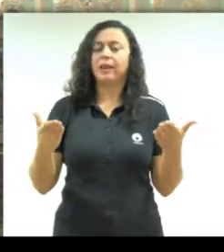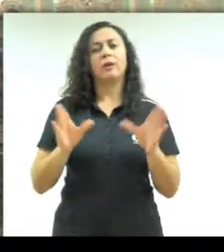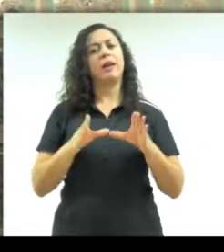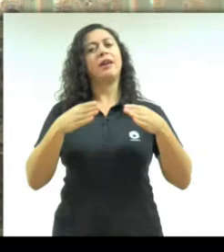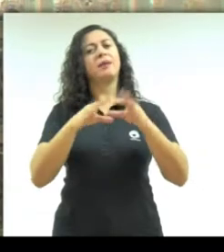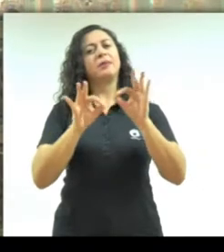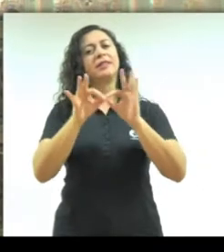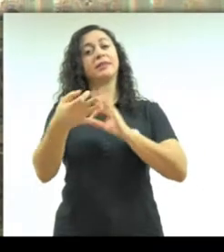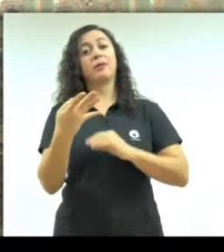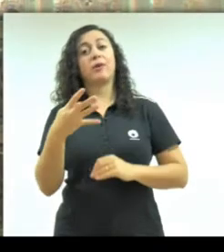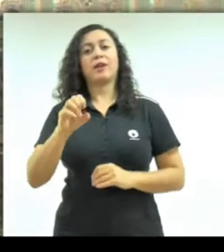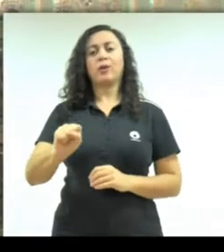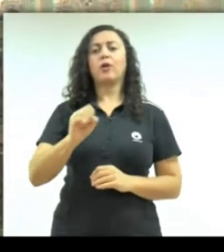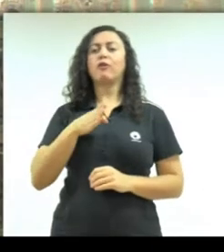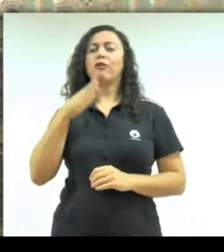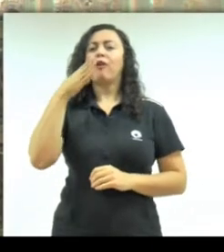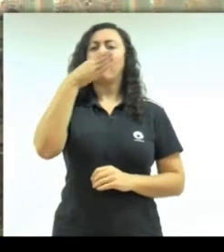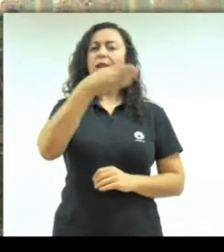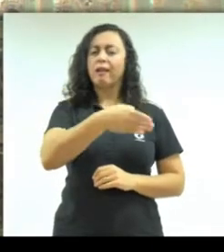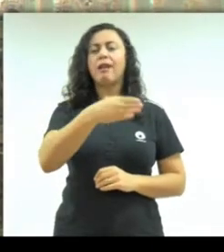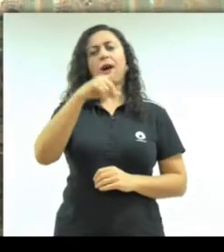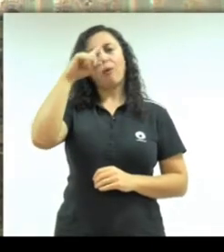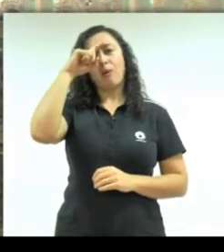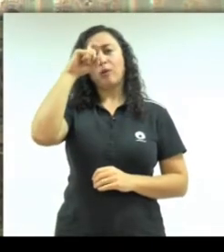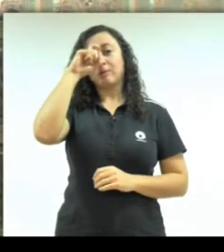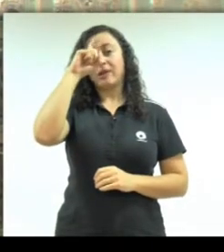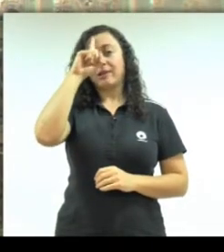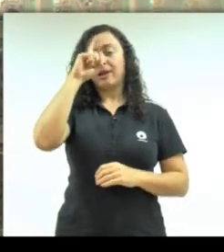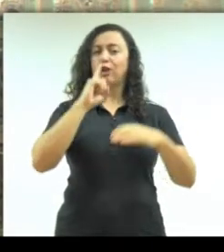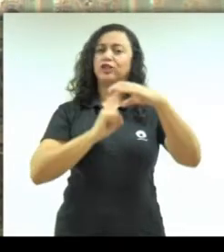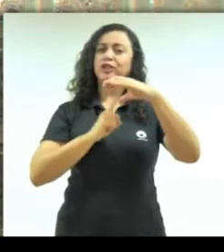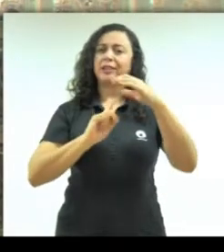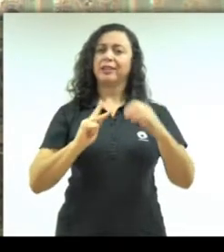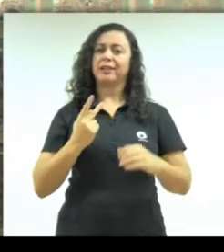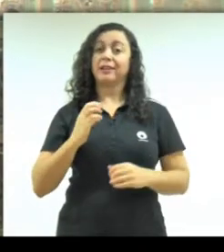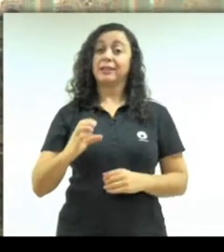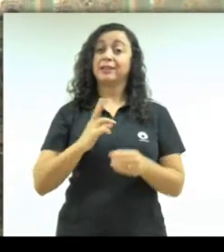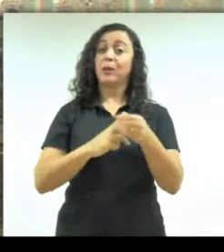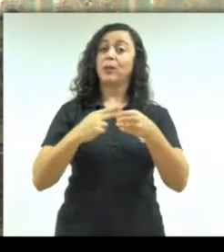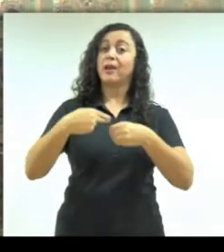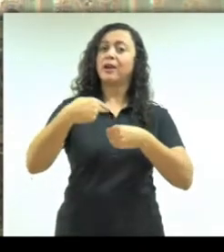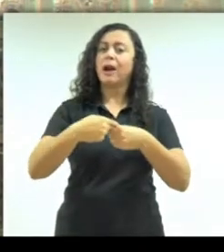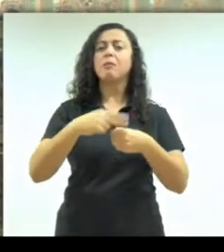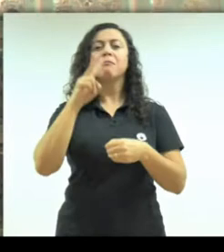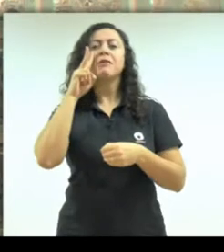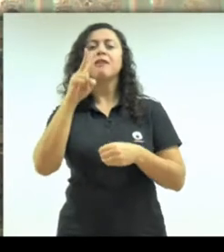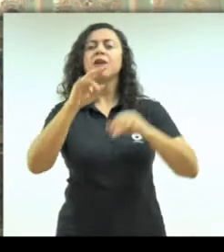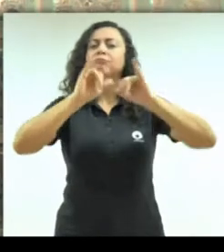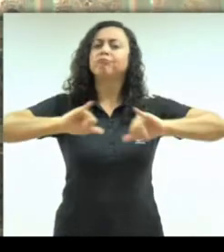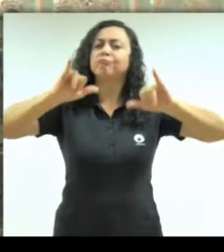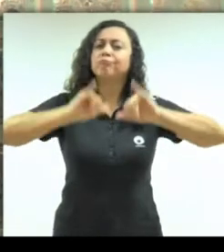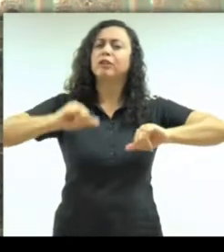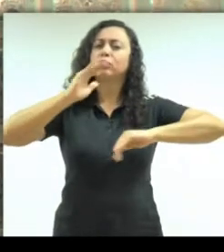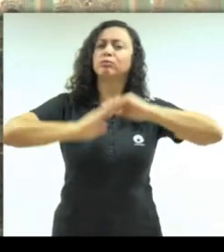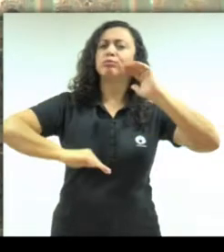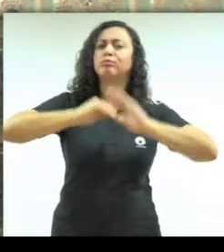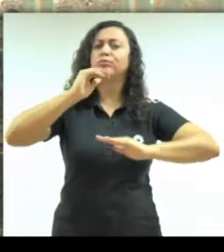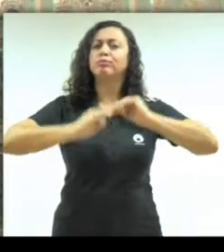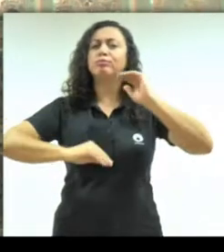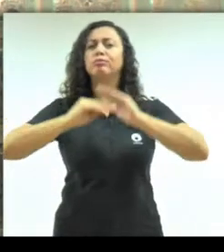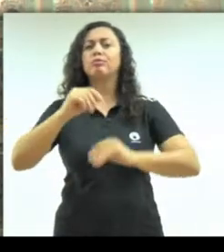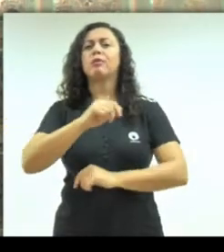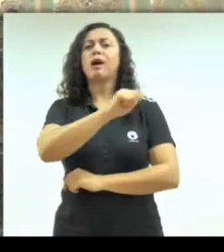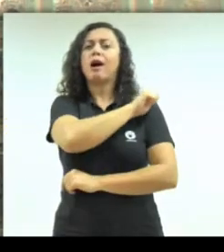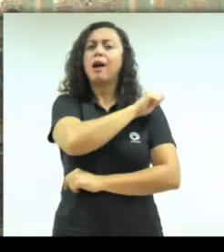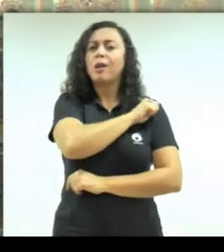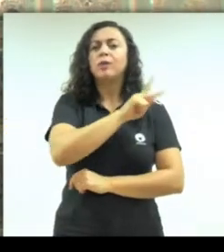equipe do Extensão 48 foi até a rampa do Hospital de Clínicas da Unicamp acompanhar uma ação organizada por professores,